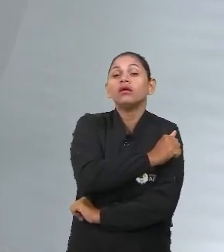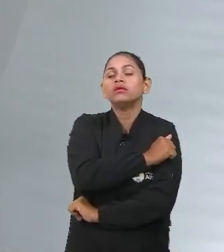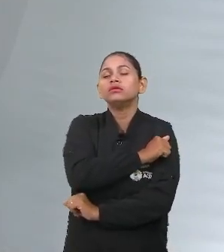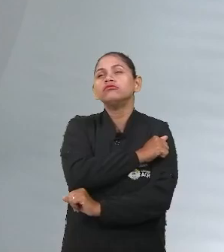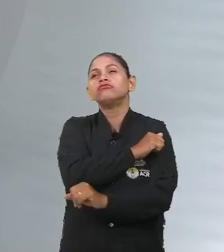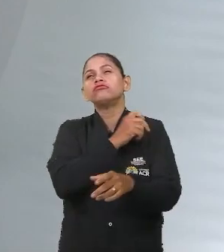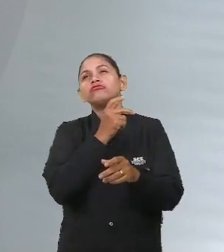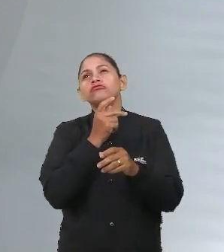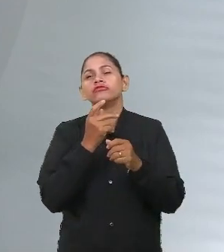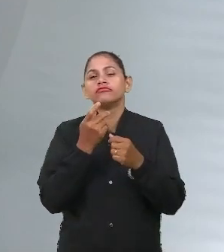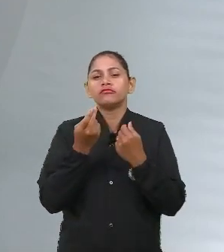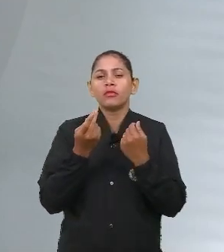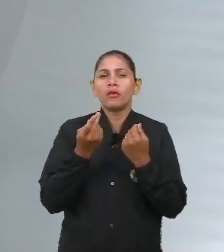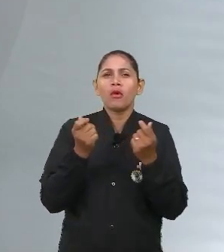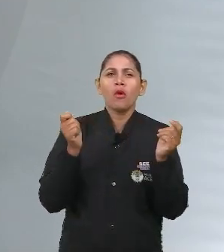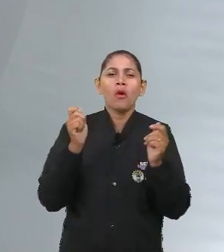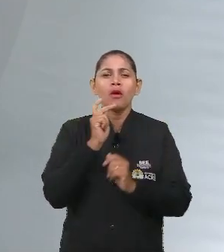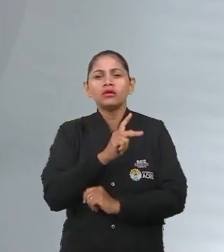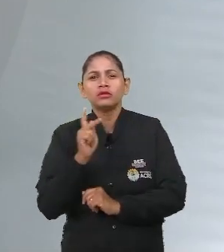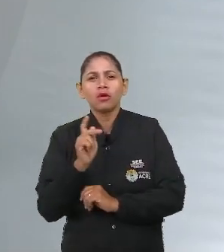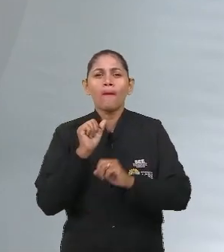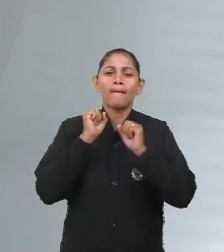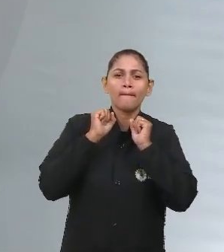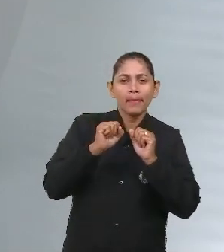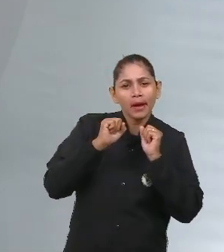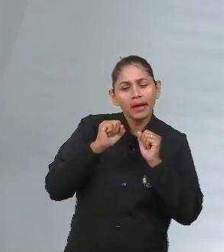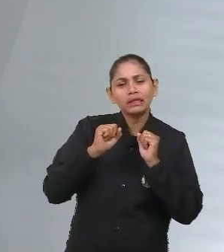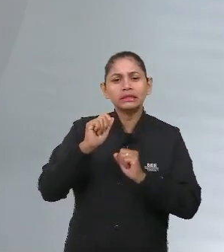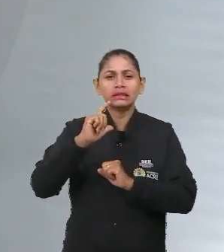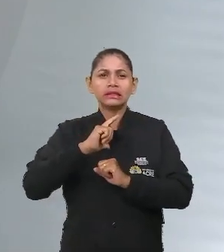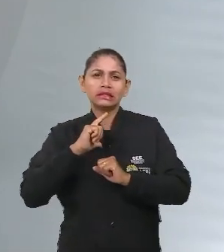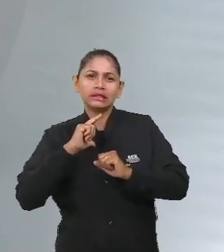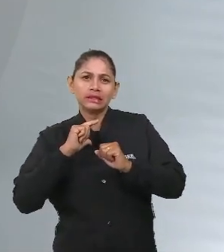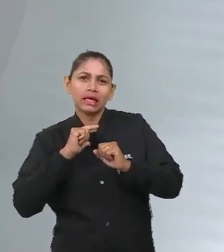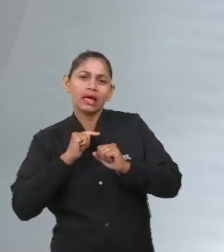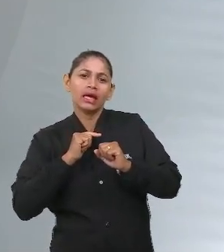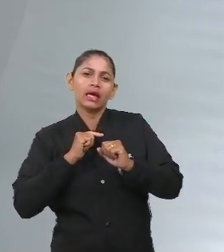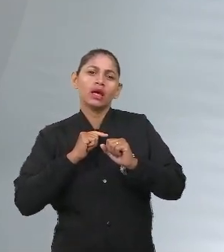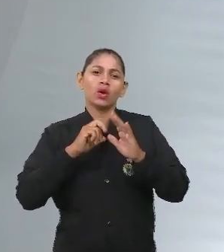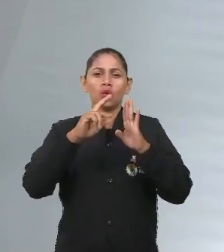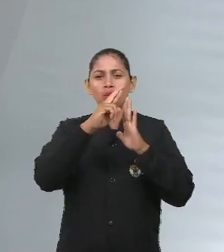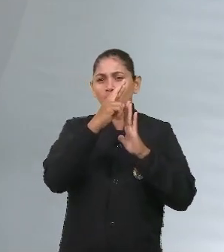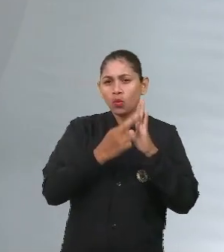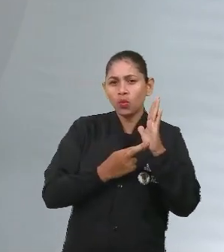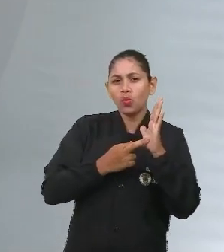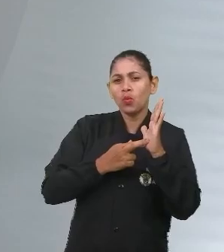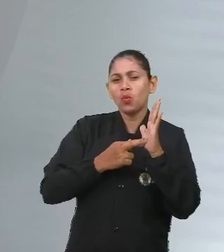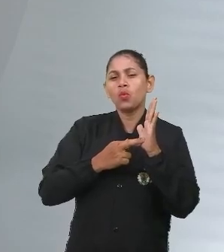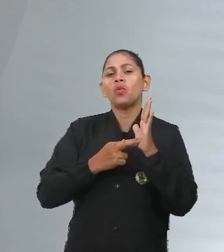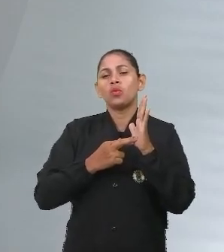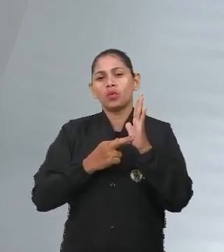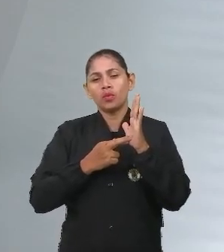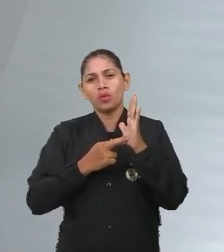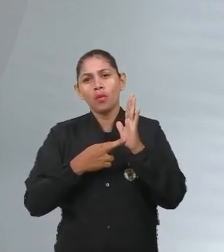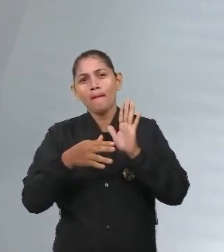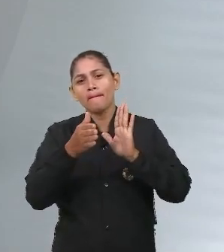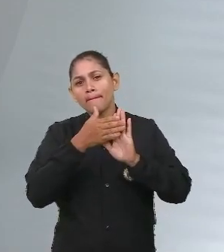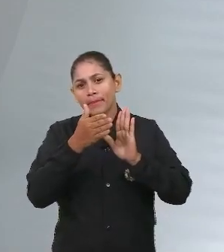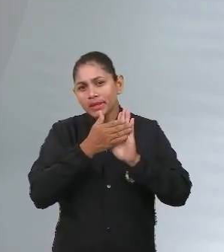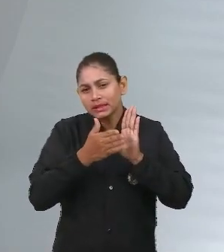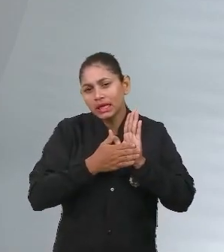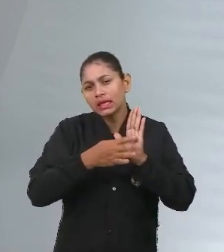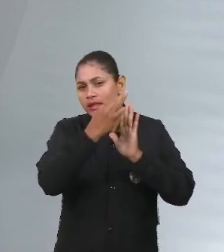ali uma redação, um esqueleto, um projeto de texto, alguns alunos falam